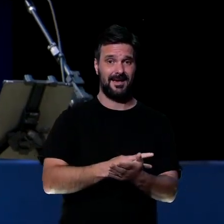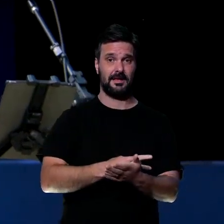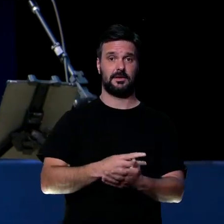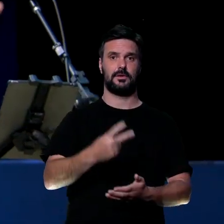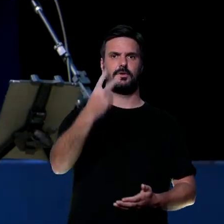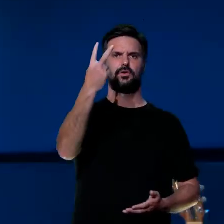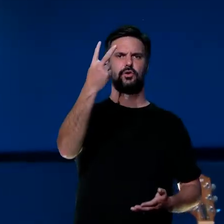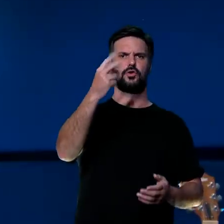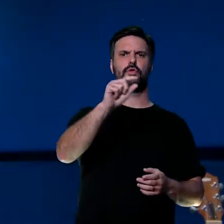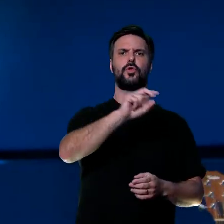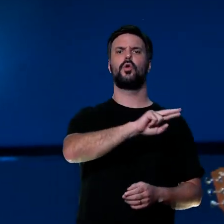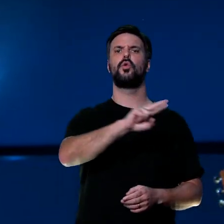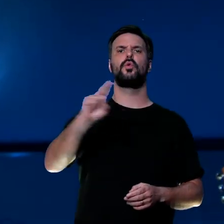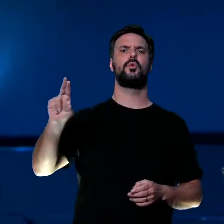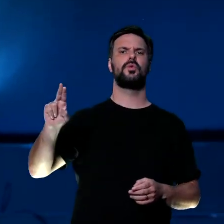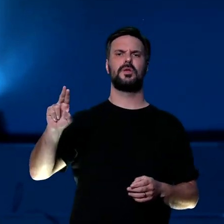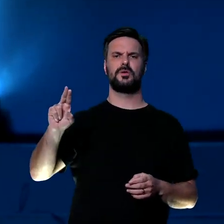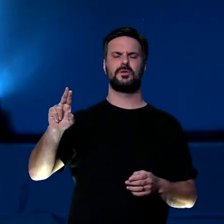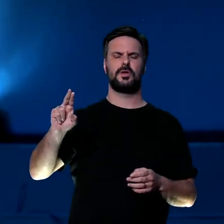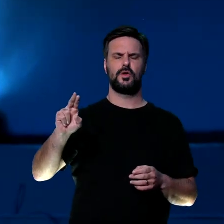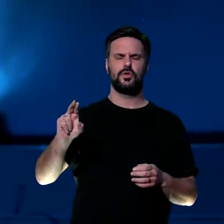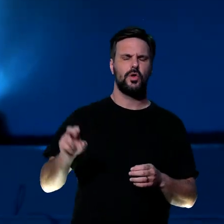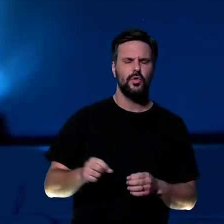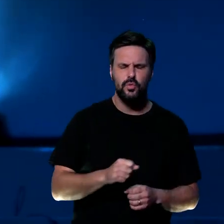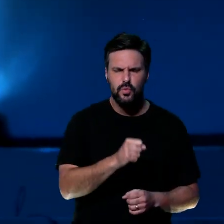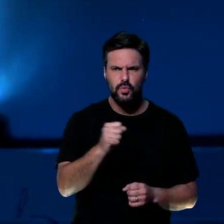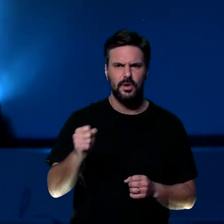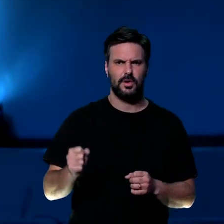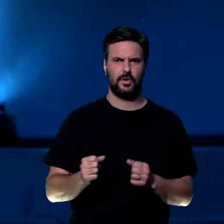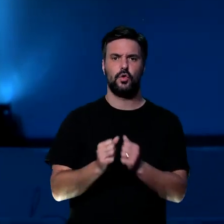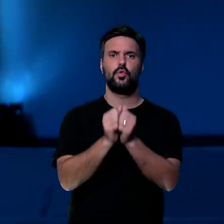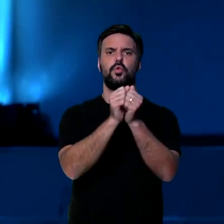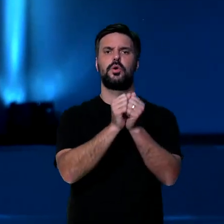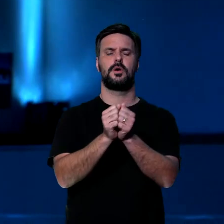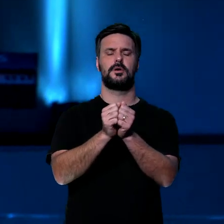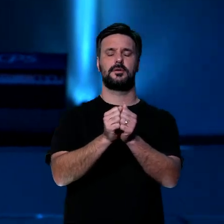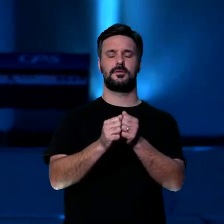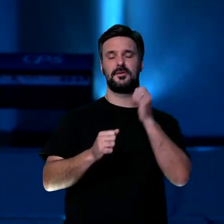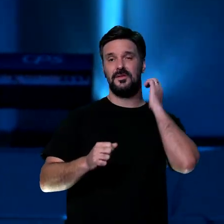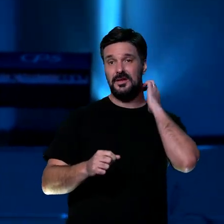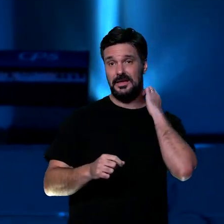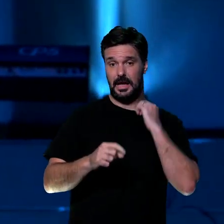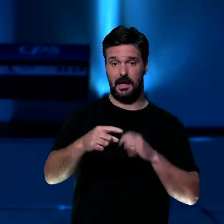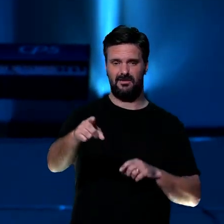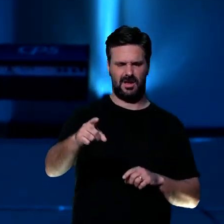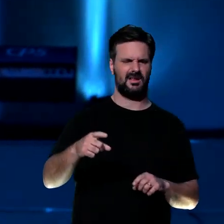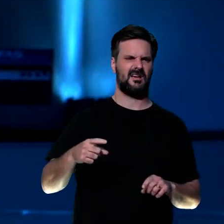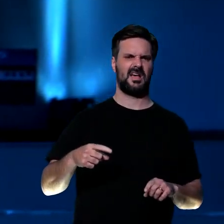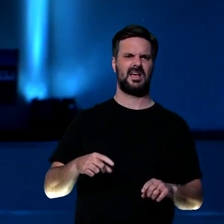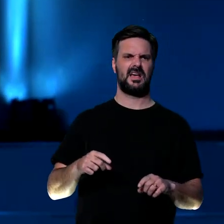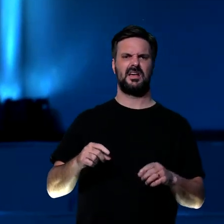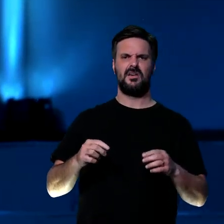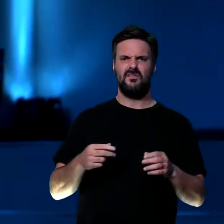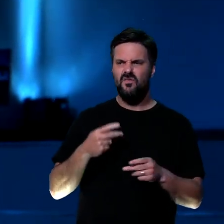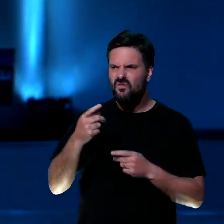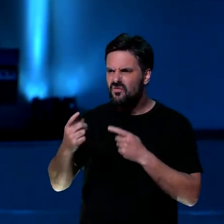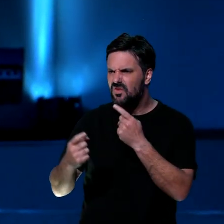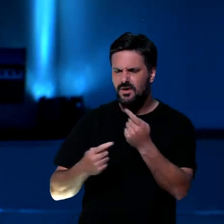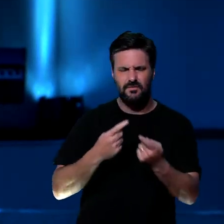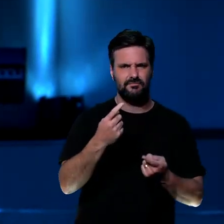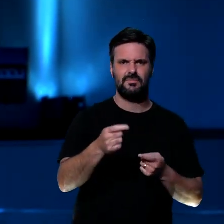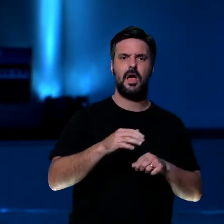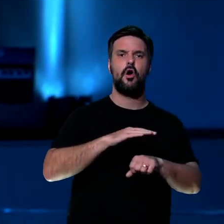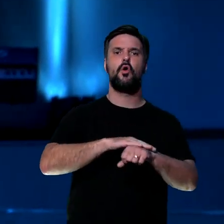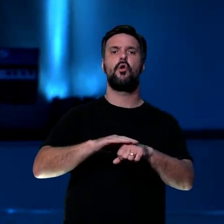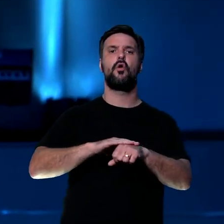dois nomes complicados ali. De duas cooperadoras do ministério dele. Ele fala, olha, se resolvam. E ele pede ajuda para um dos